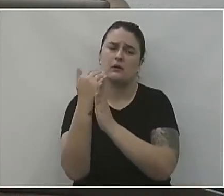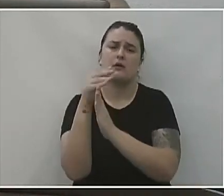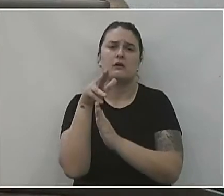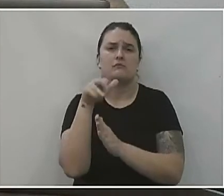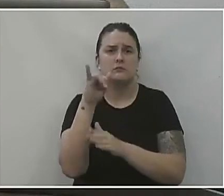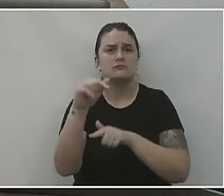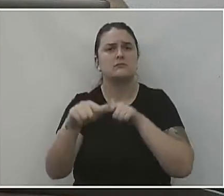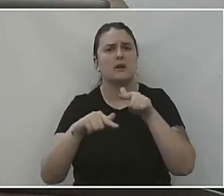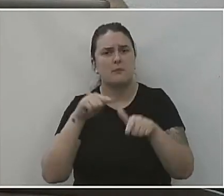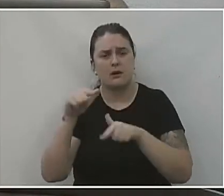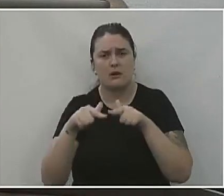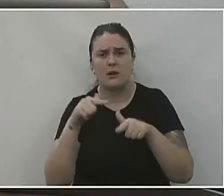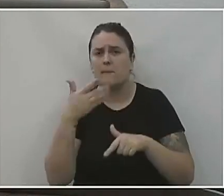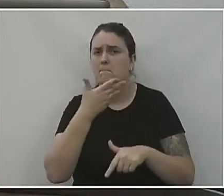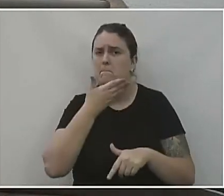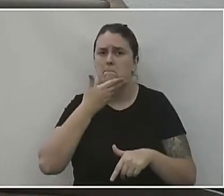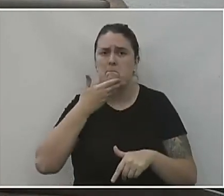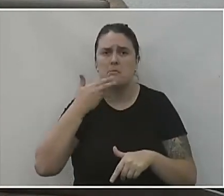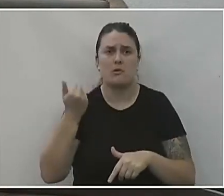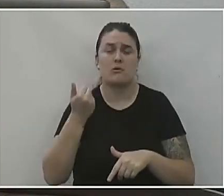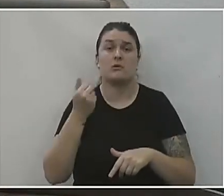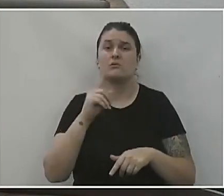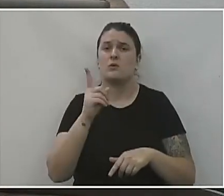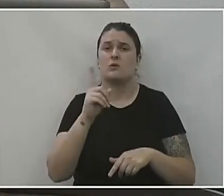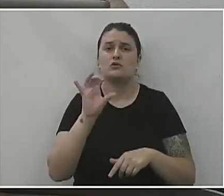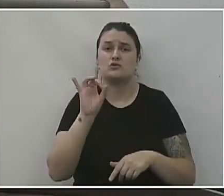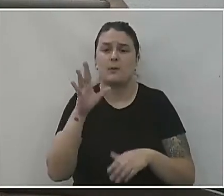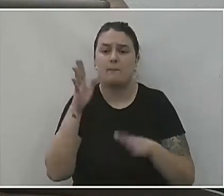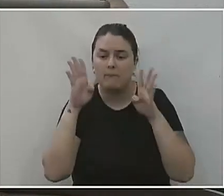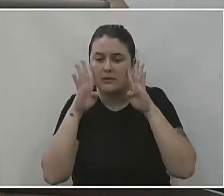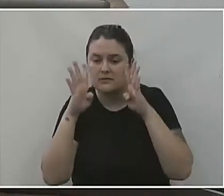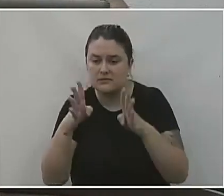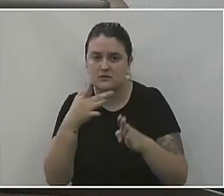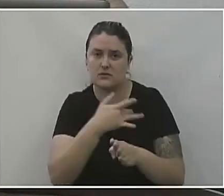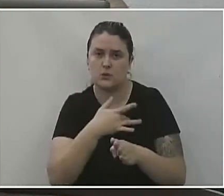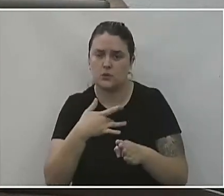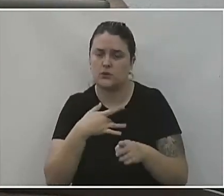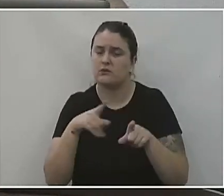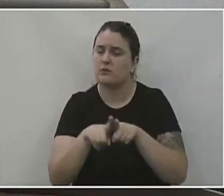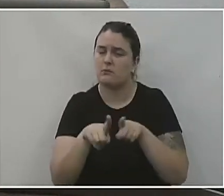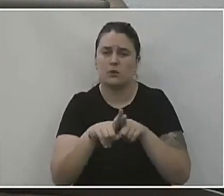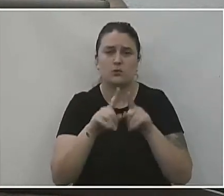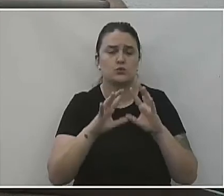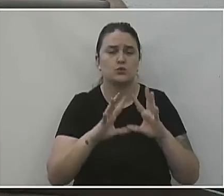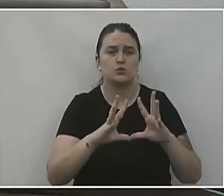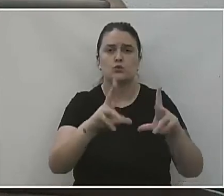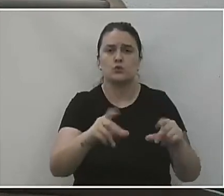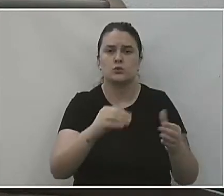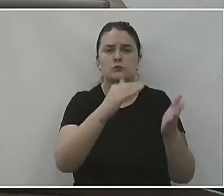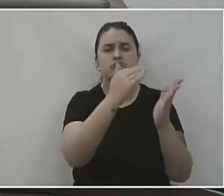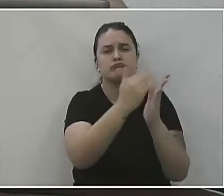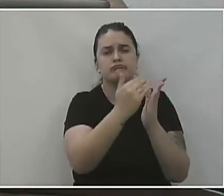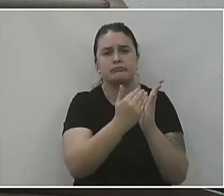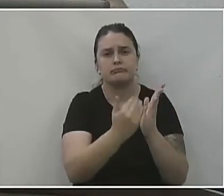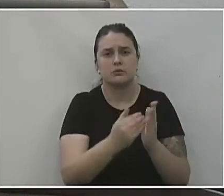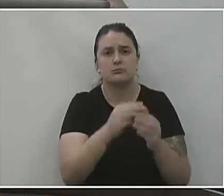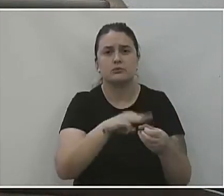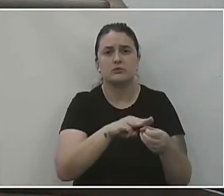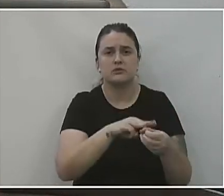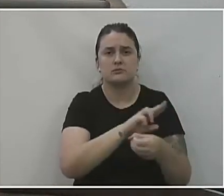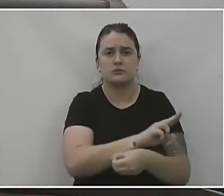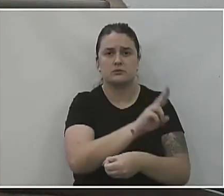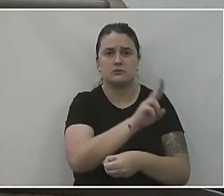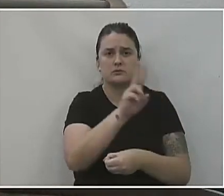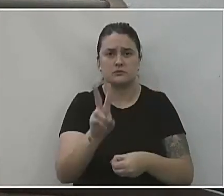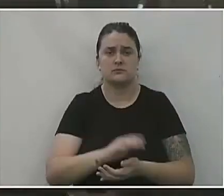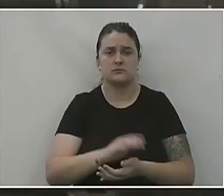trabalhar da melhor maneira possível não só a saúde como todas as passas elencadas no município de União da